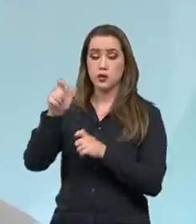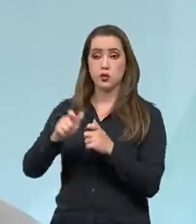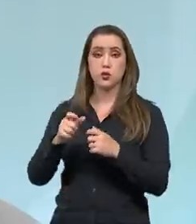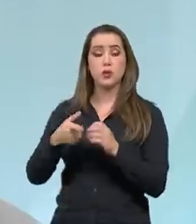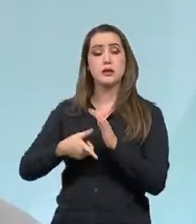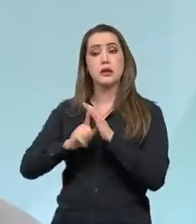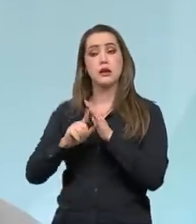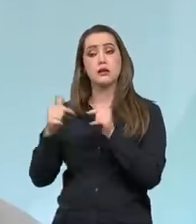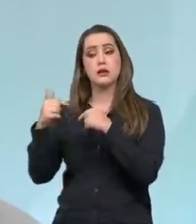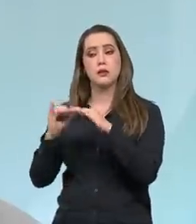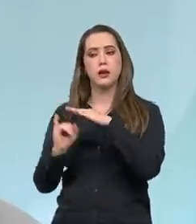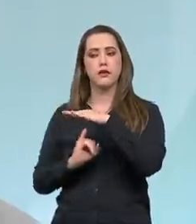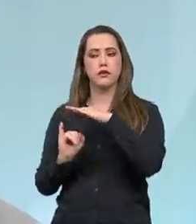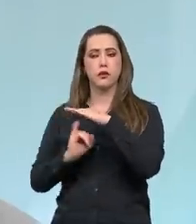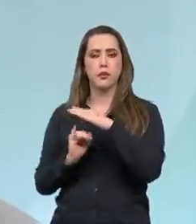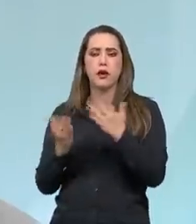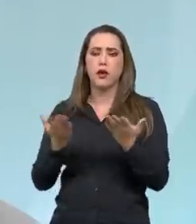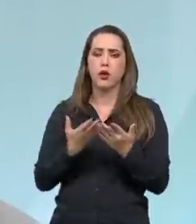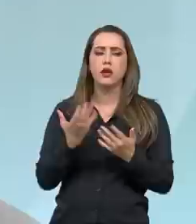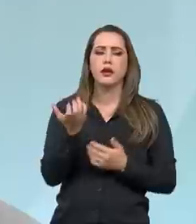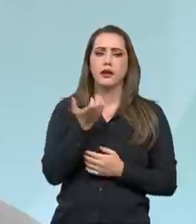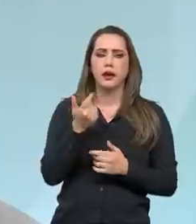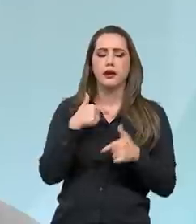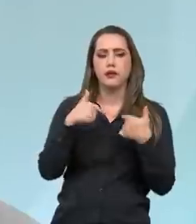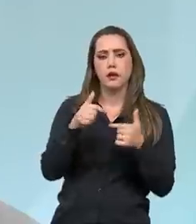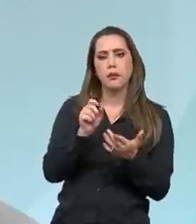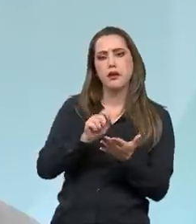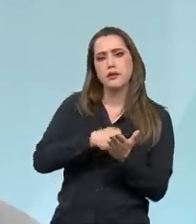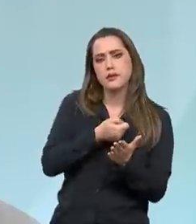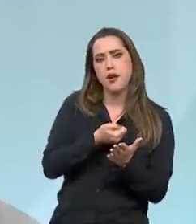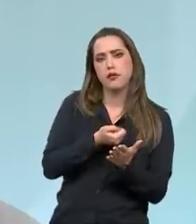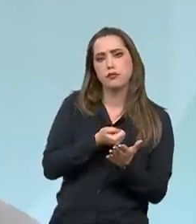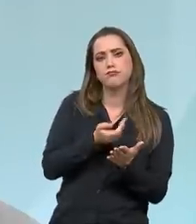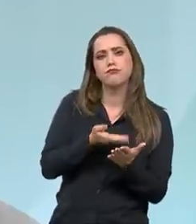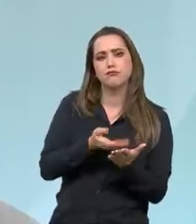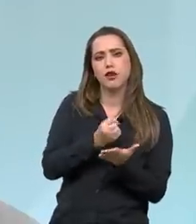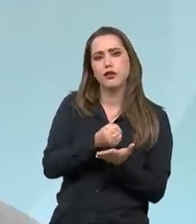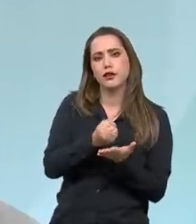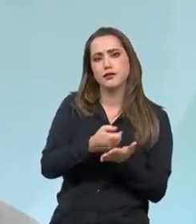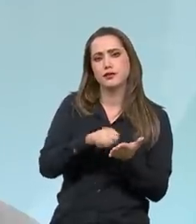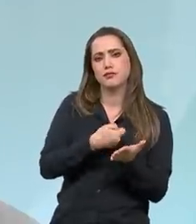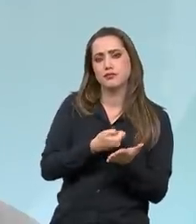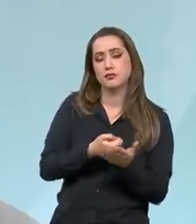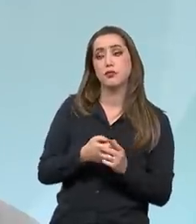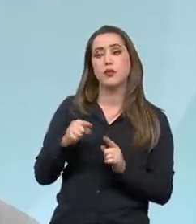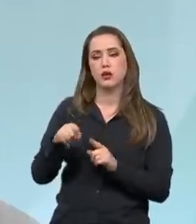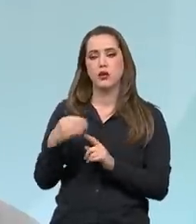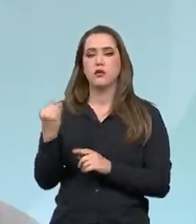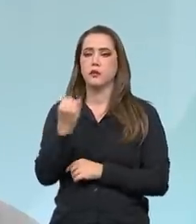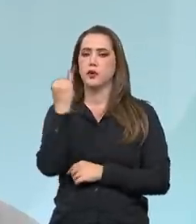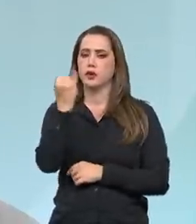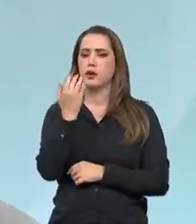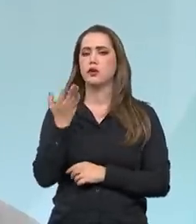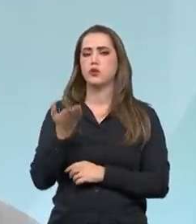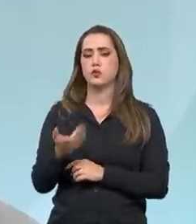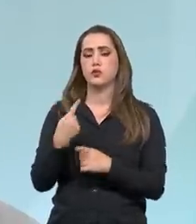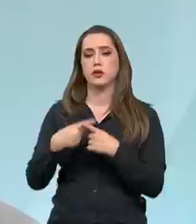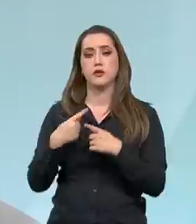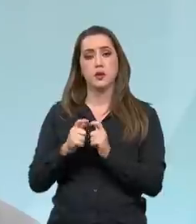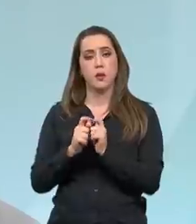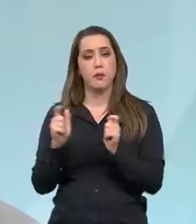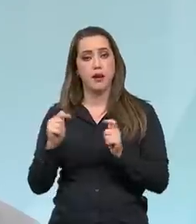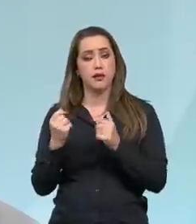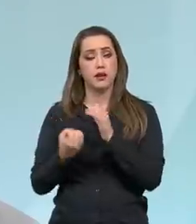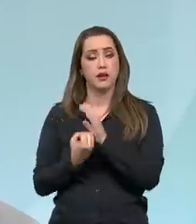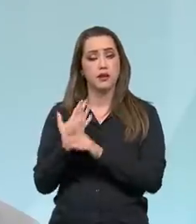mercado informal para entrar na formalidade. Então, você está ampliando não só o emprego, mas também ampliando o que se chama de população economicamente ativa. Então, as